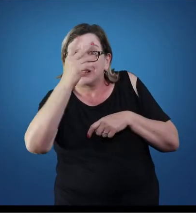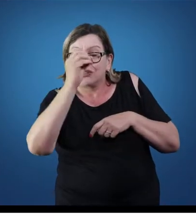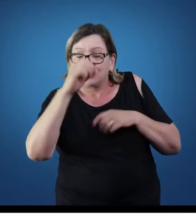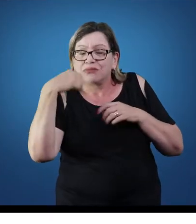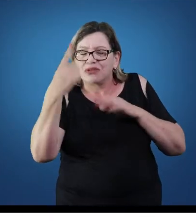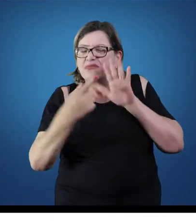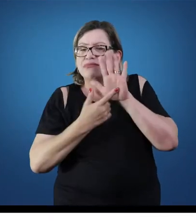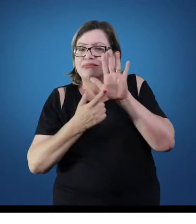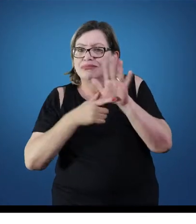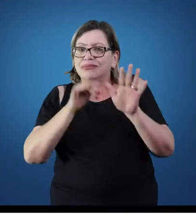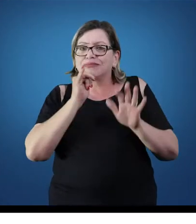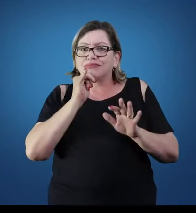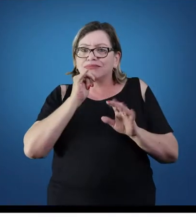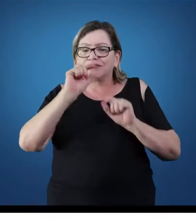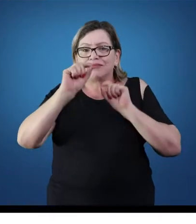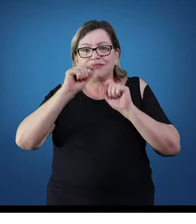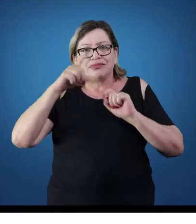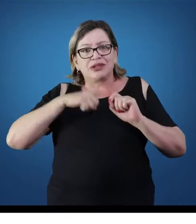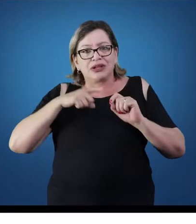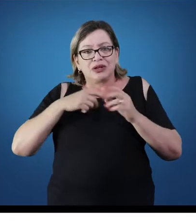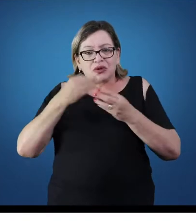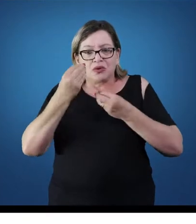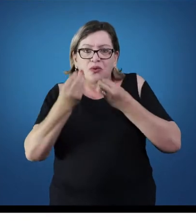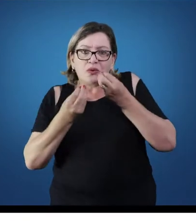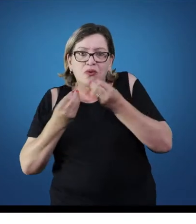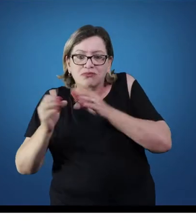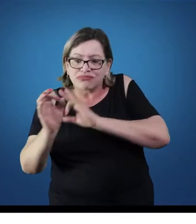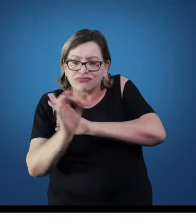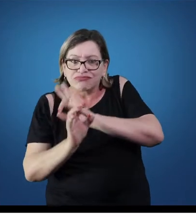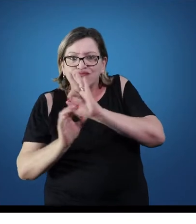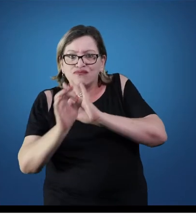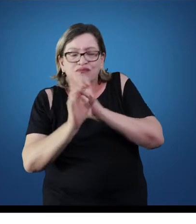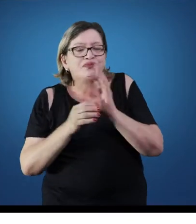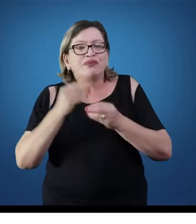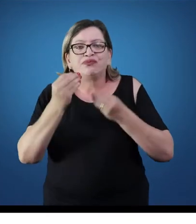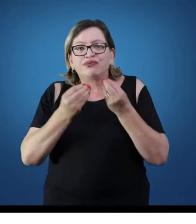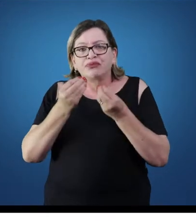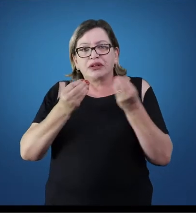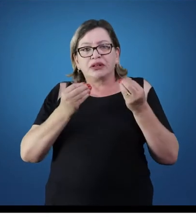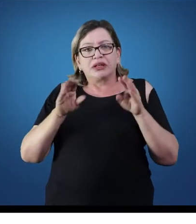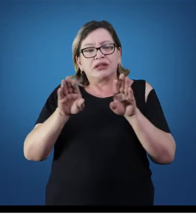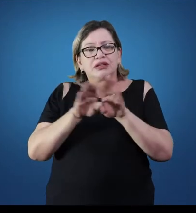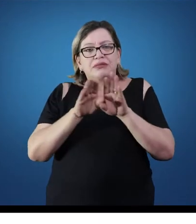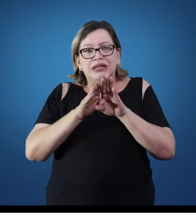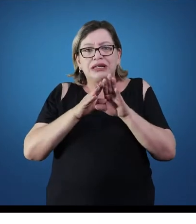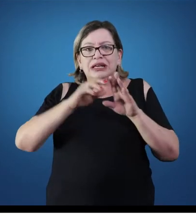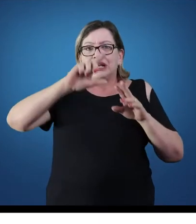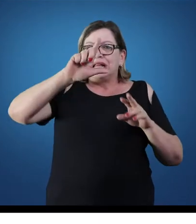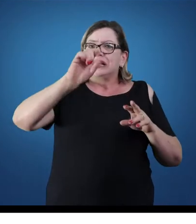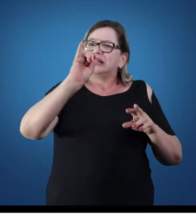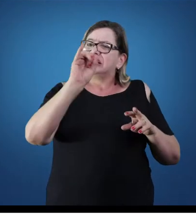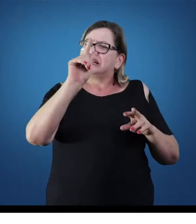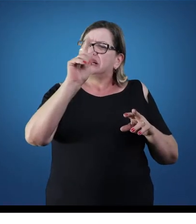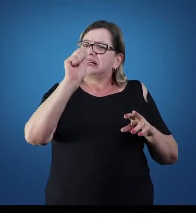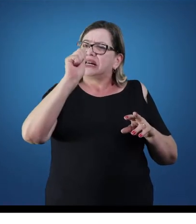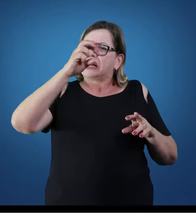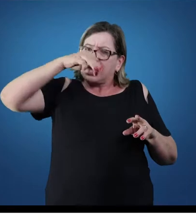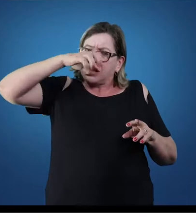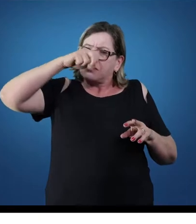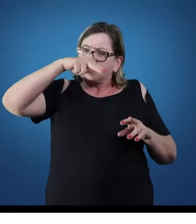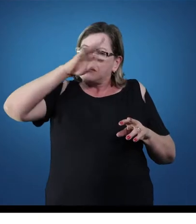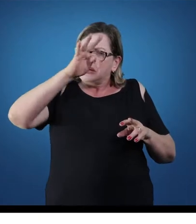né, desde os seus componentes como, por exemplo, a parte de ligamentar, de cápsula,